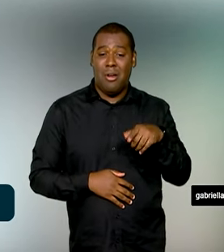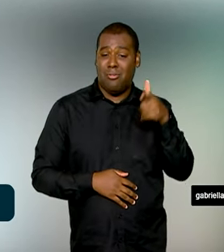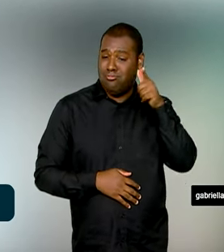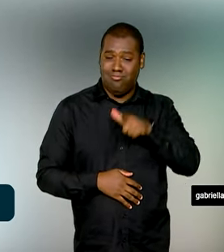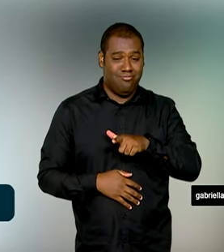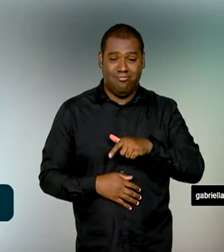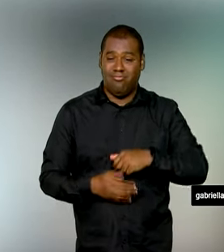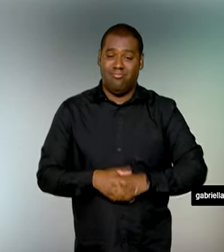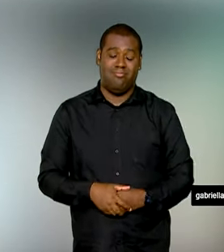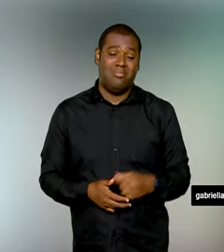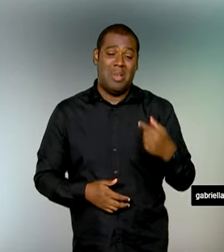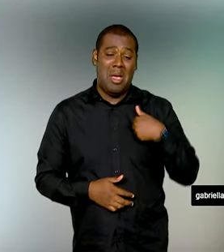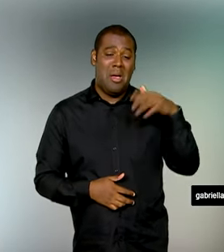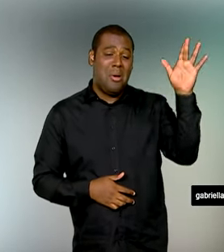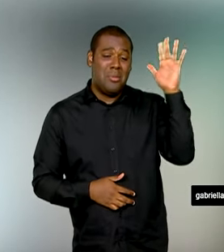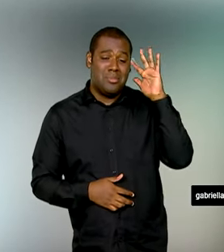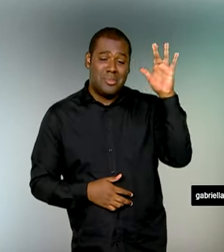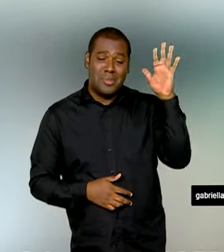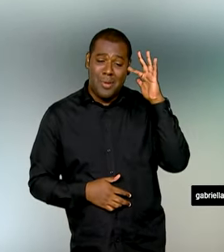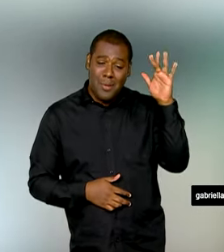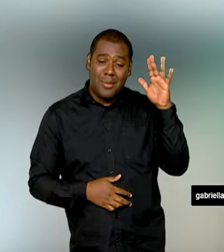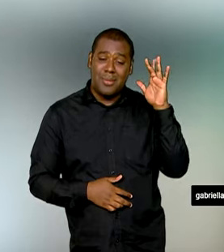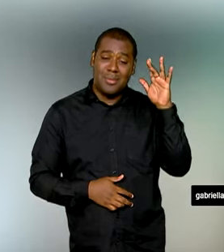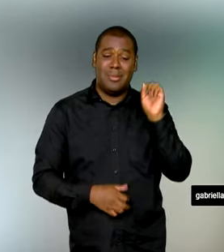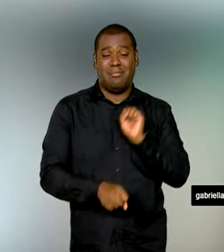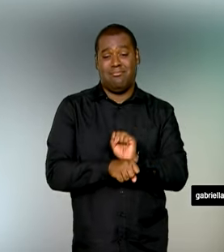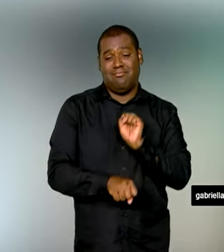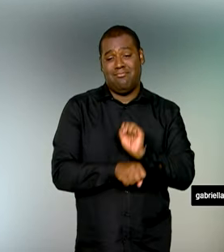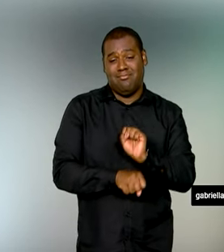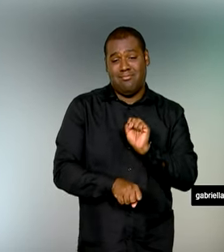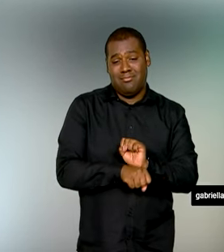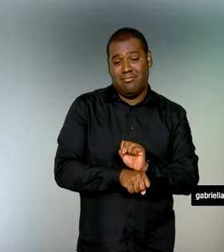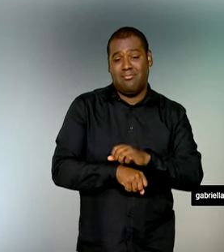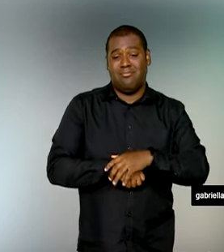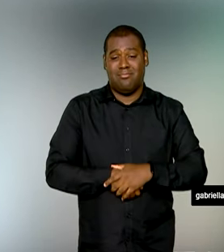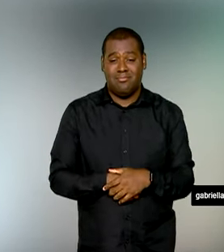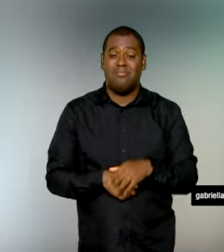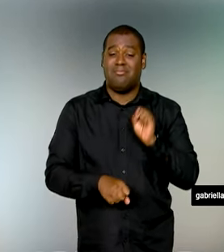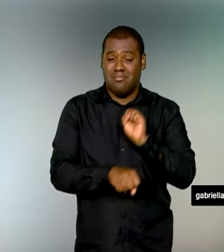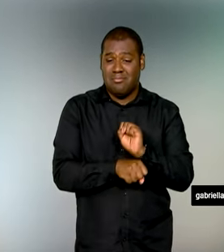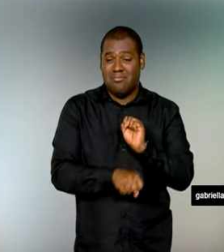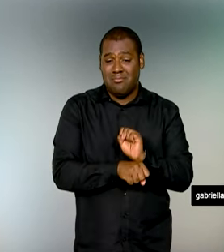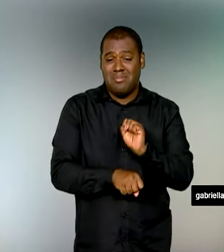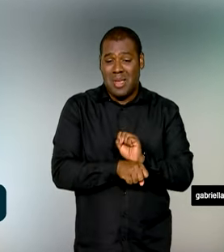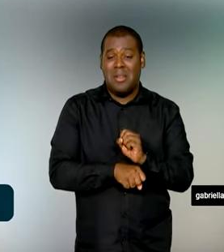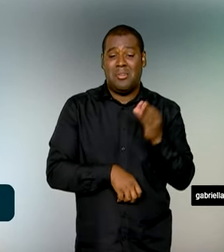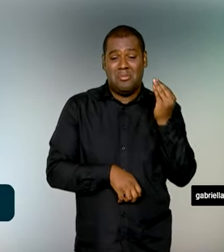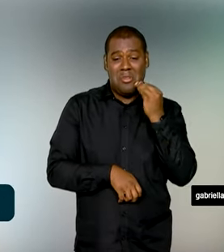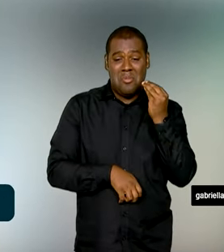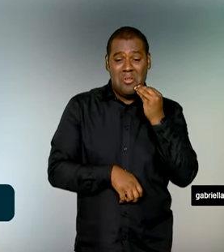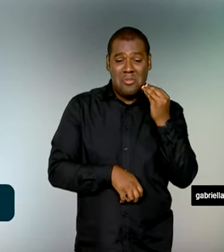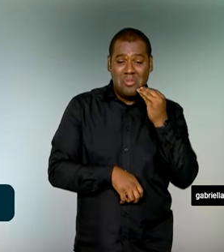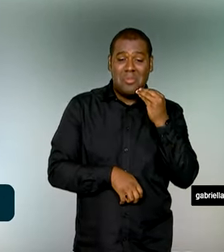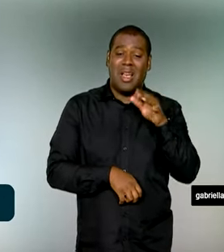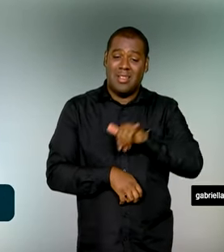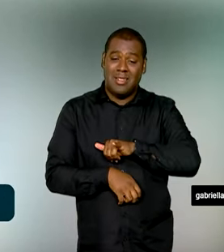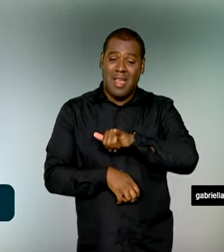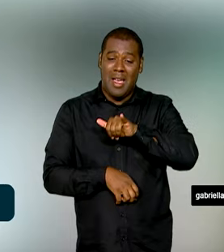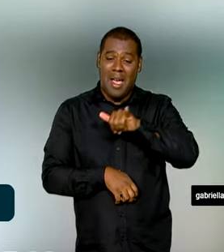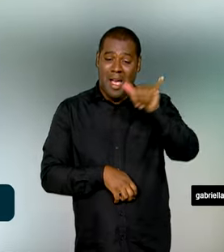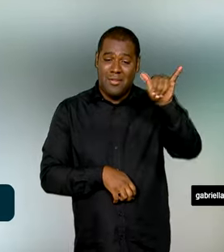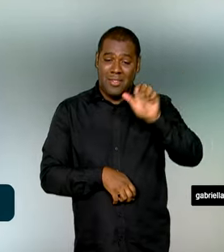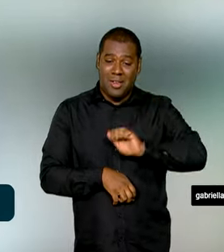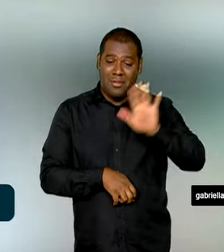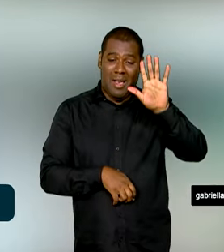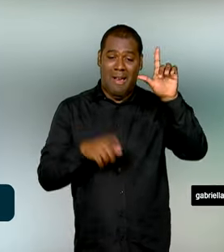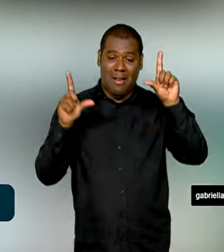nosso sonho fica assim, guardadinho, sabe? Esperando, né? Florir, né? Sem abrir. Se abrir, a gente vai ficar